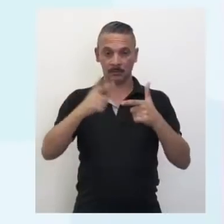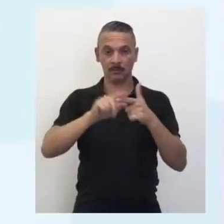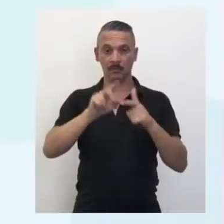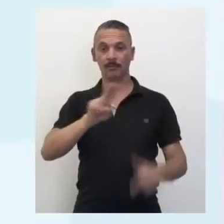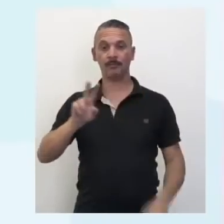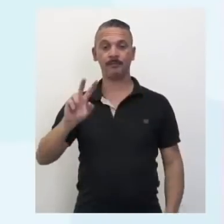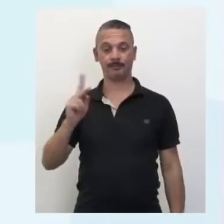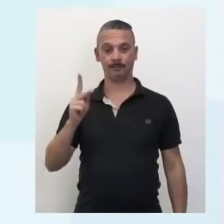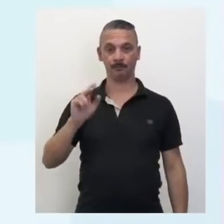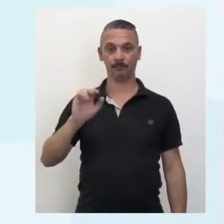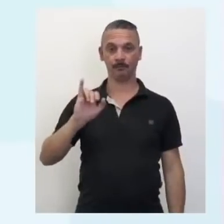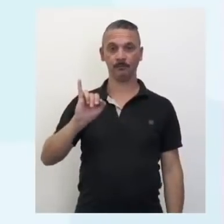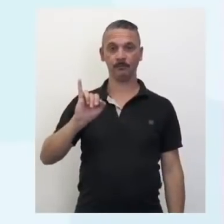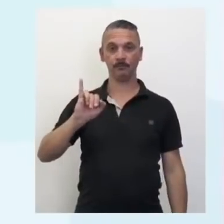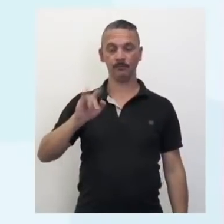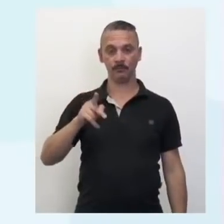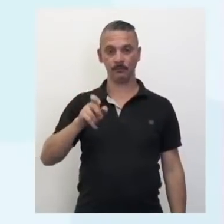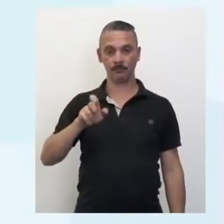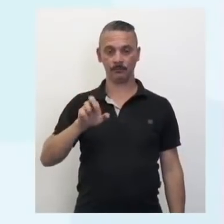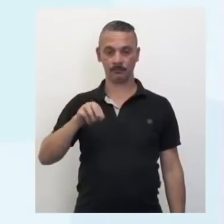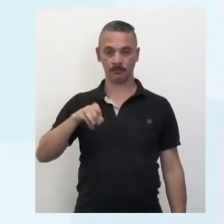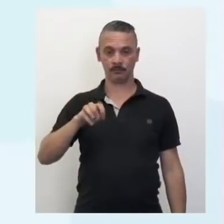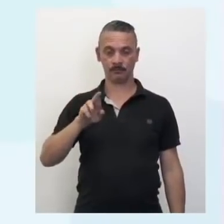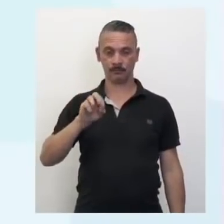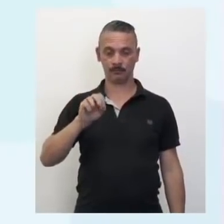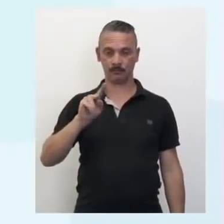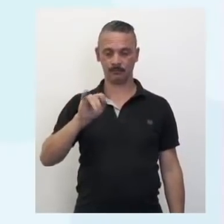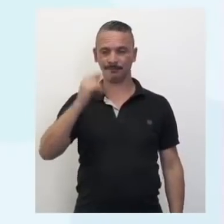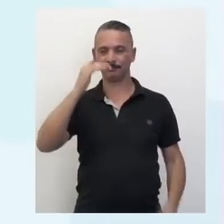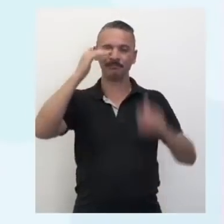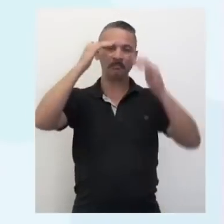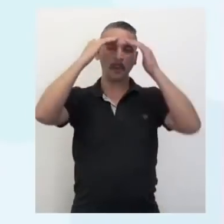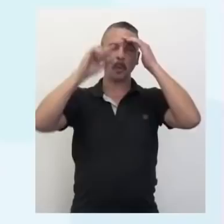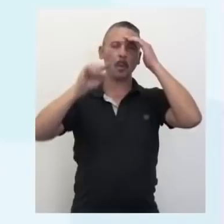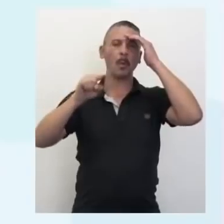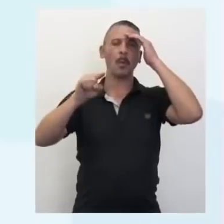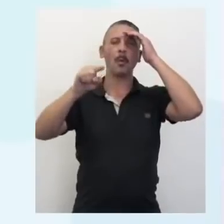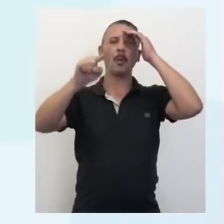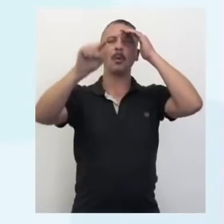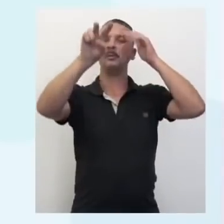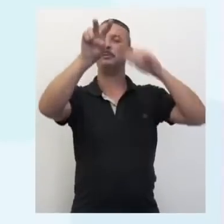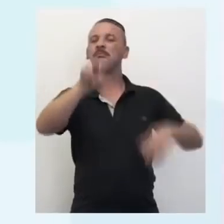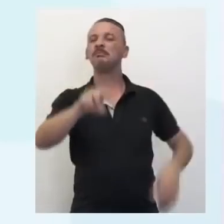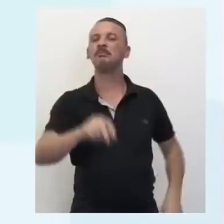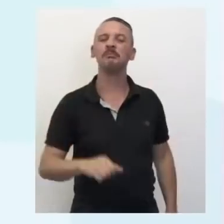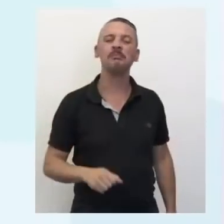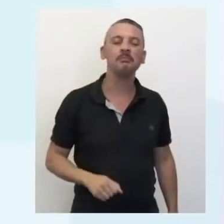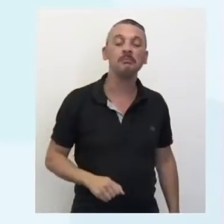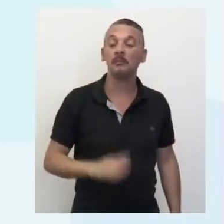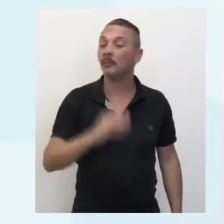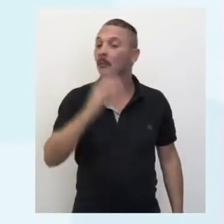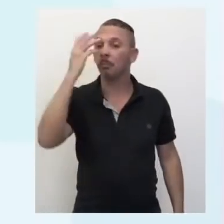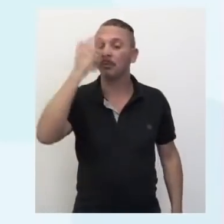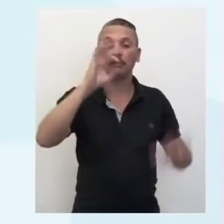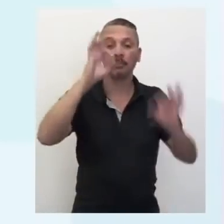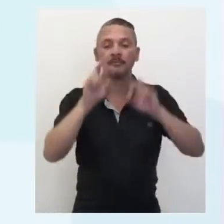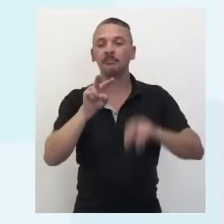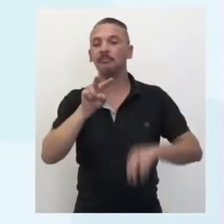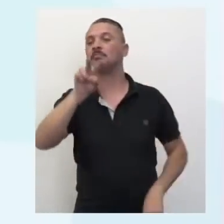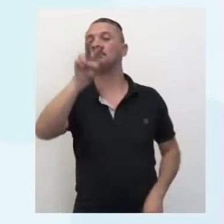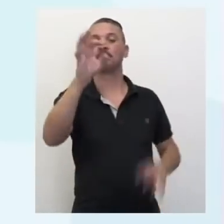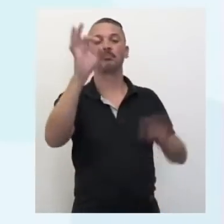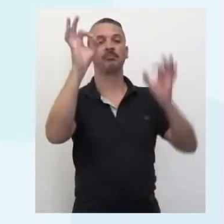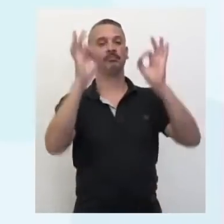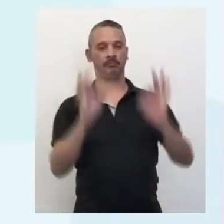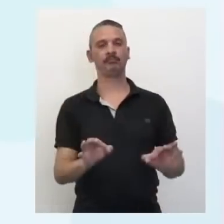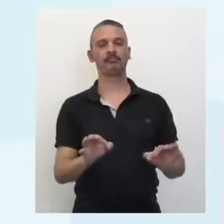chama hipermetropia. Se olhar uma coisa muito longe, enxerga que é uma maravilha. Dá para olhar até o infinito, dá para